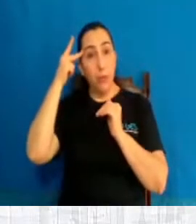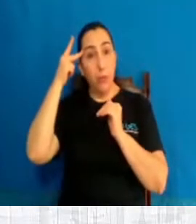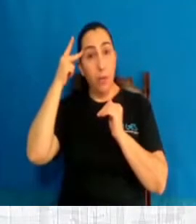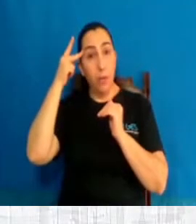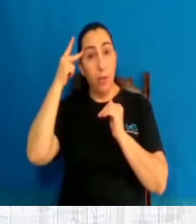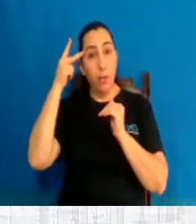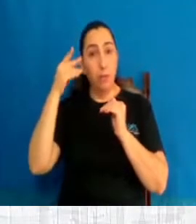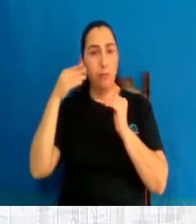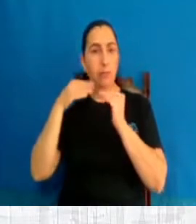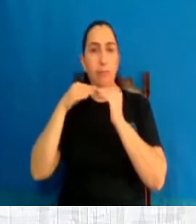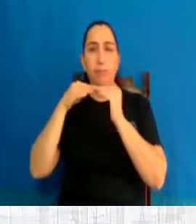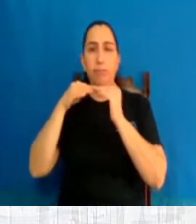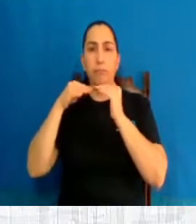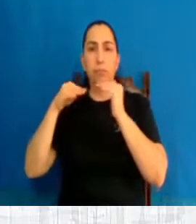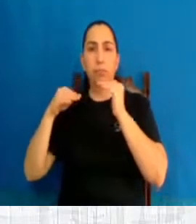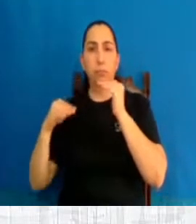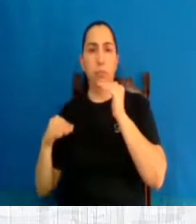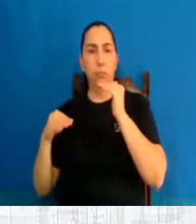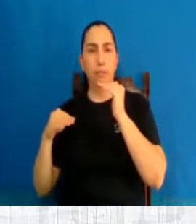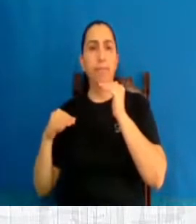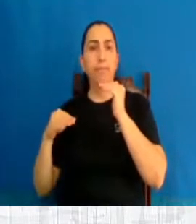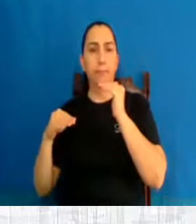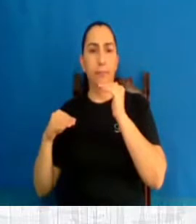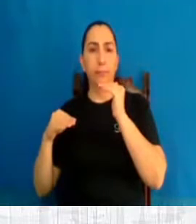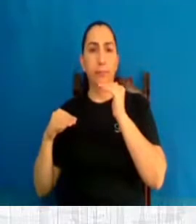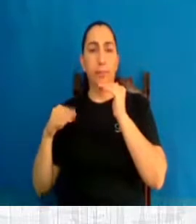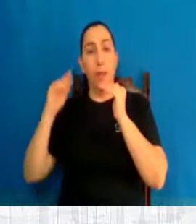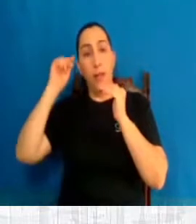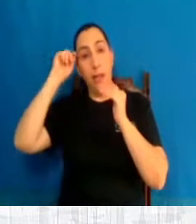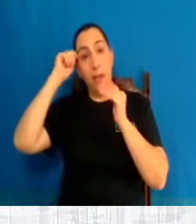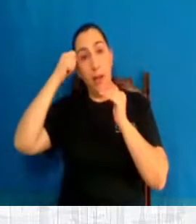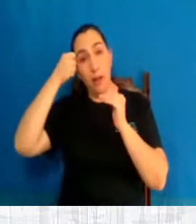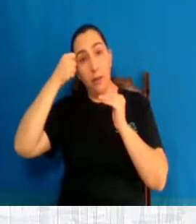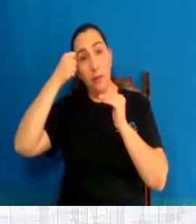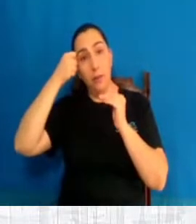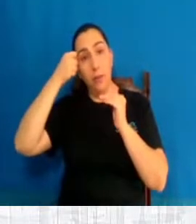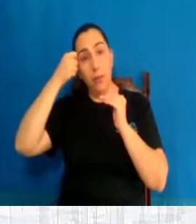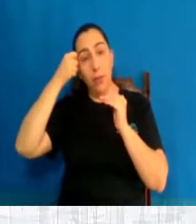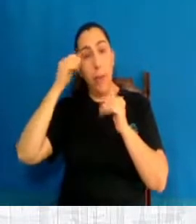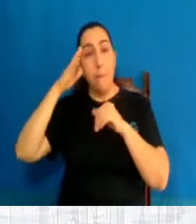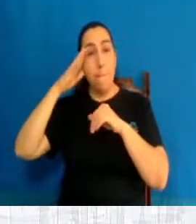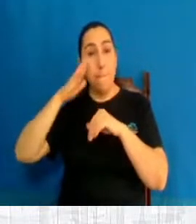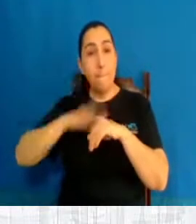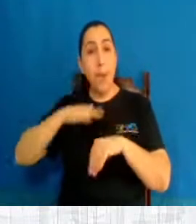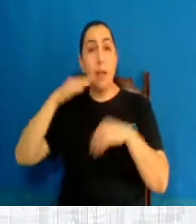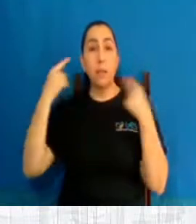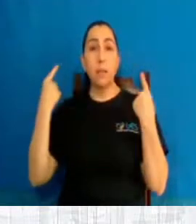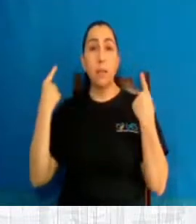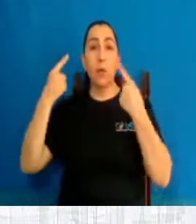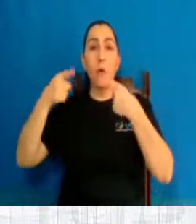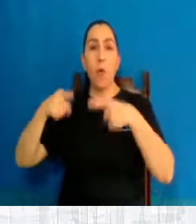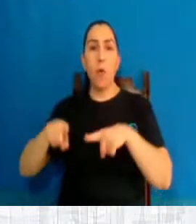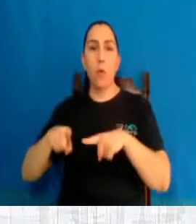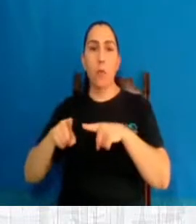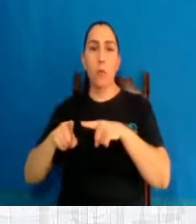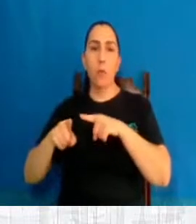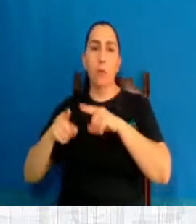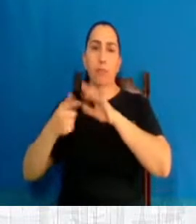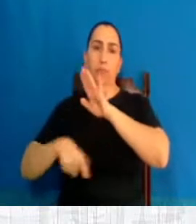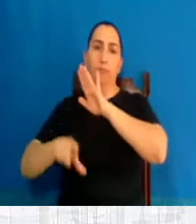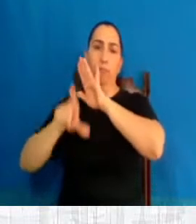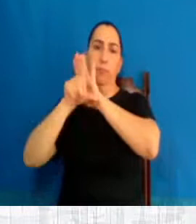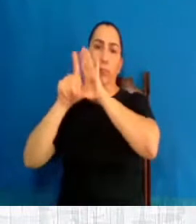parda. Então, é exatamente o contrário. Os mais pobres, os negros e pardos, são mais contrários à ilegalização do aborto.